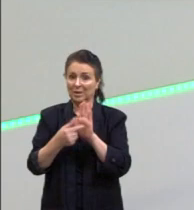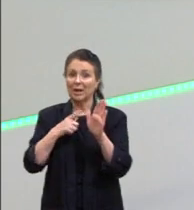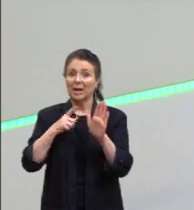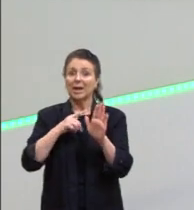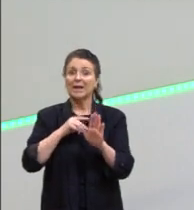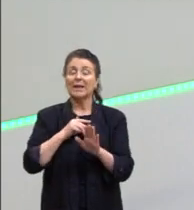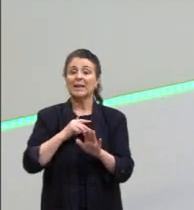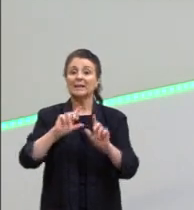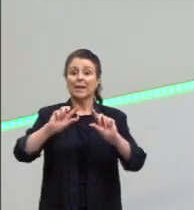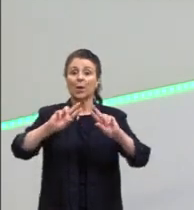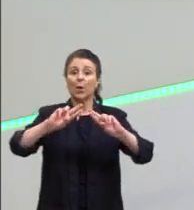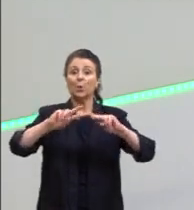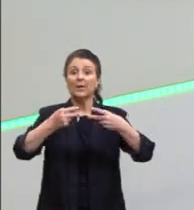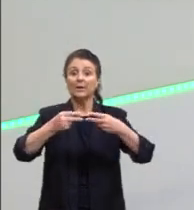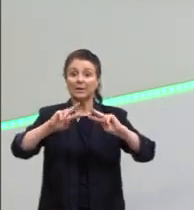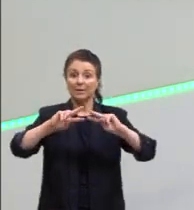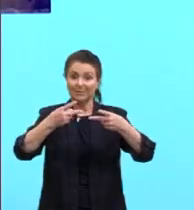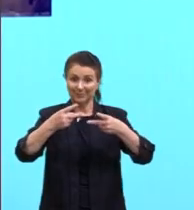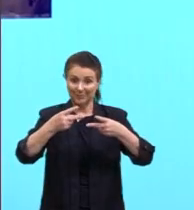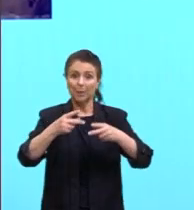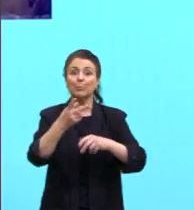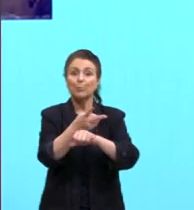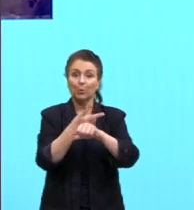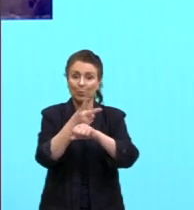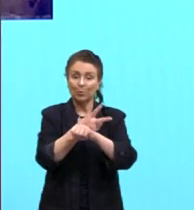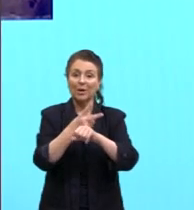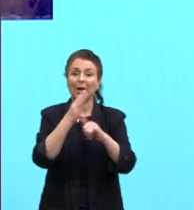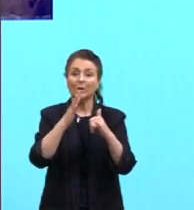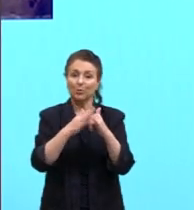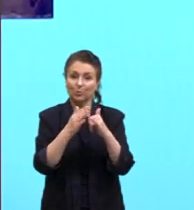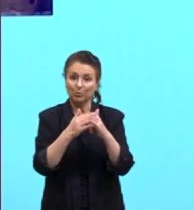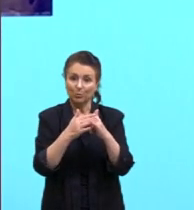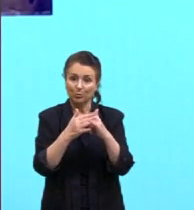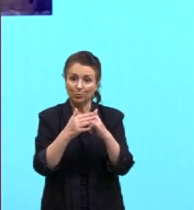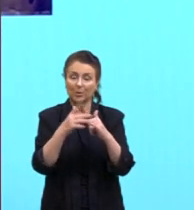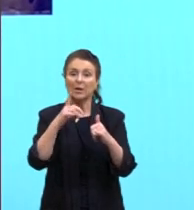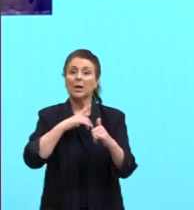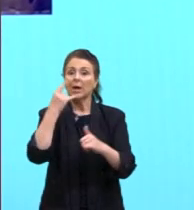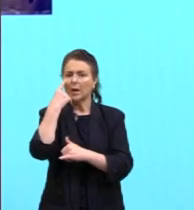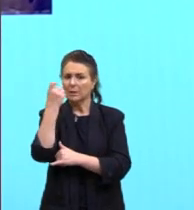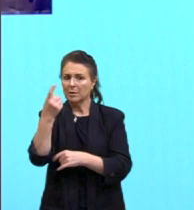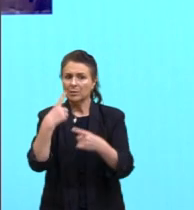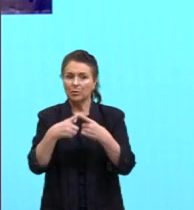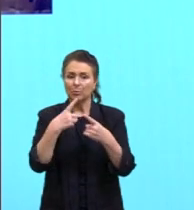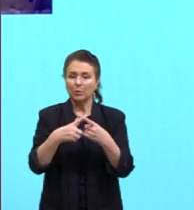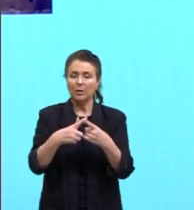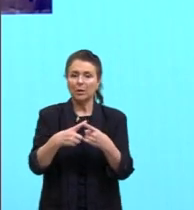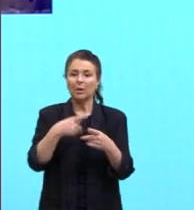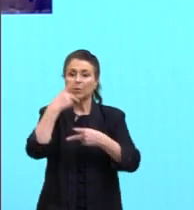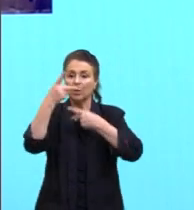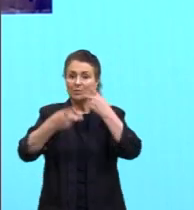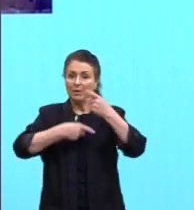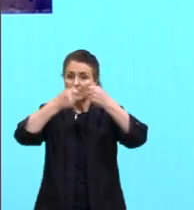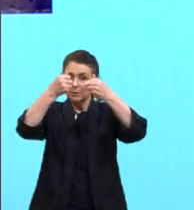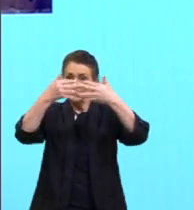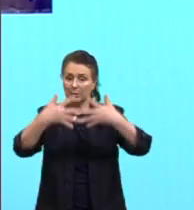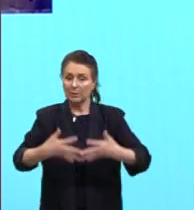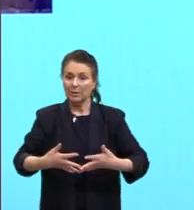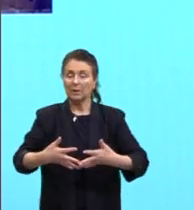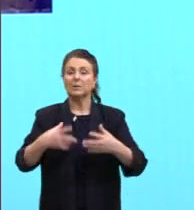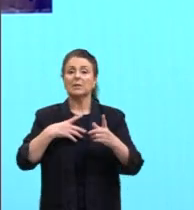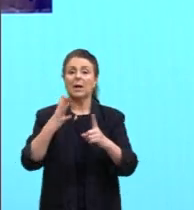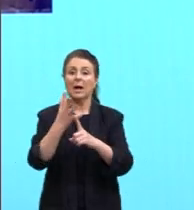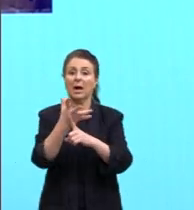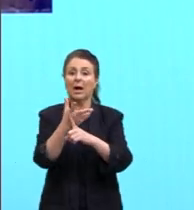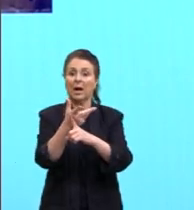para vocês procurarem aí no YouTube. E é interessante porque nós falamos aqui recentemente sobre a arte contemporânea